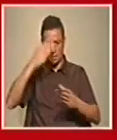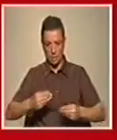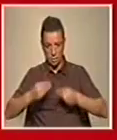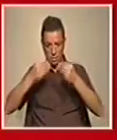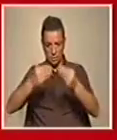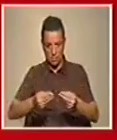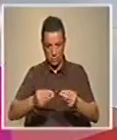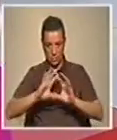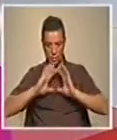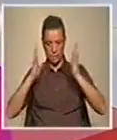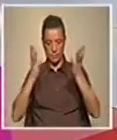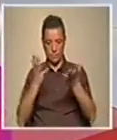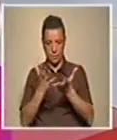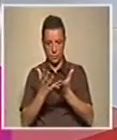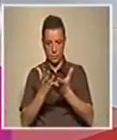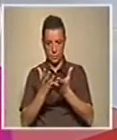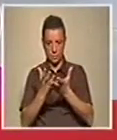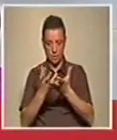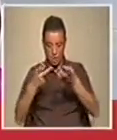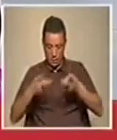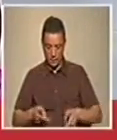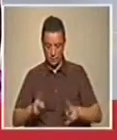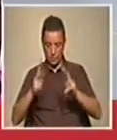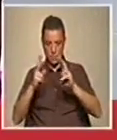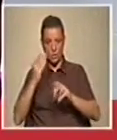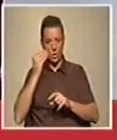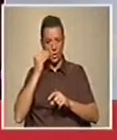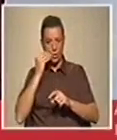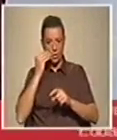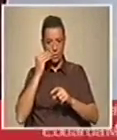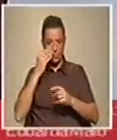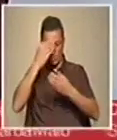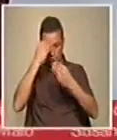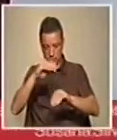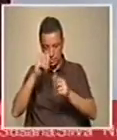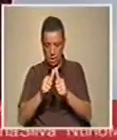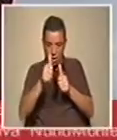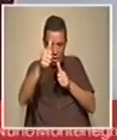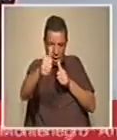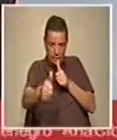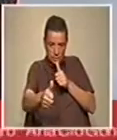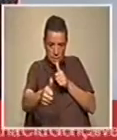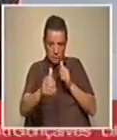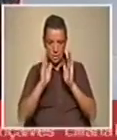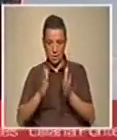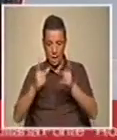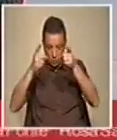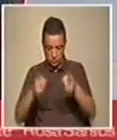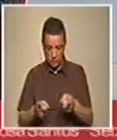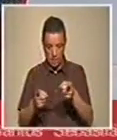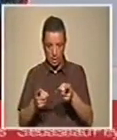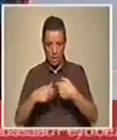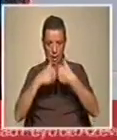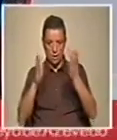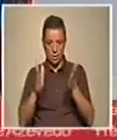plataforma comum ou um plafão comum de vagas, como o ensino à distância também já está nos primeiros passos, portanto estamos a começar...